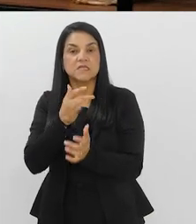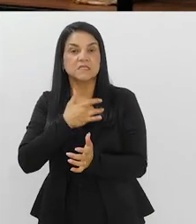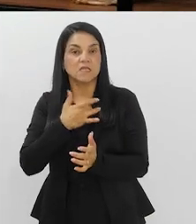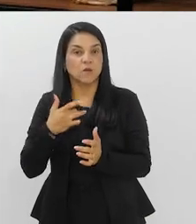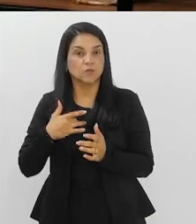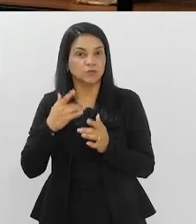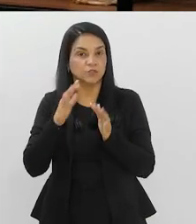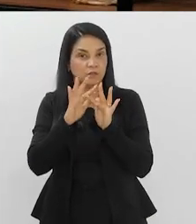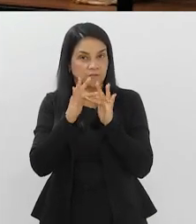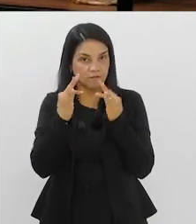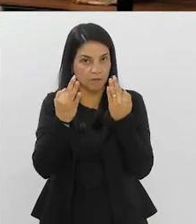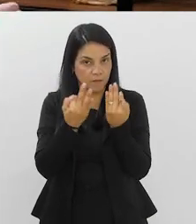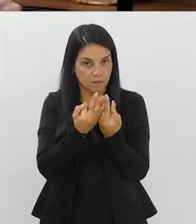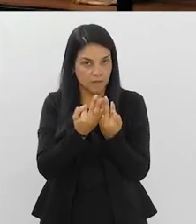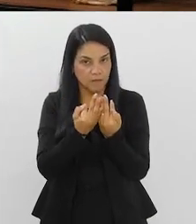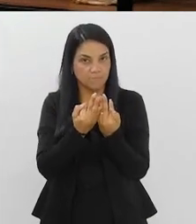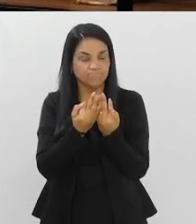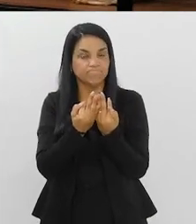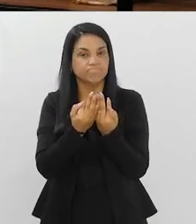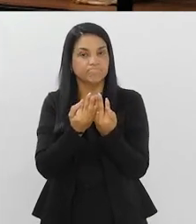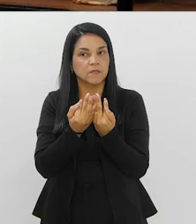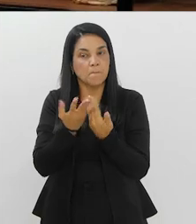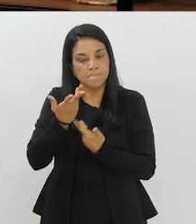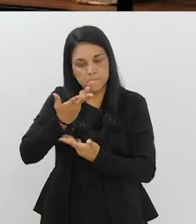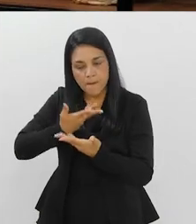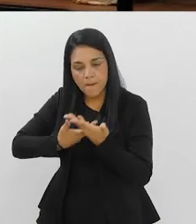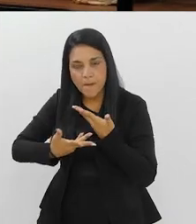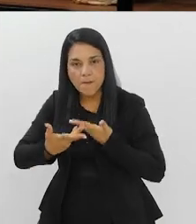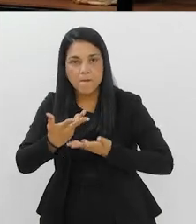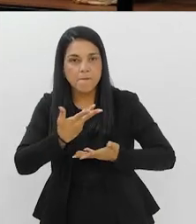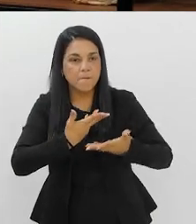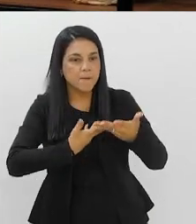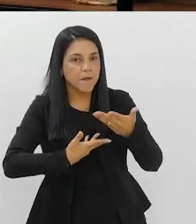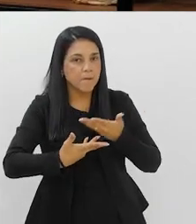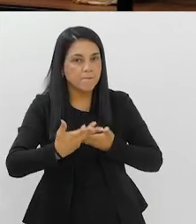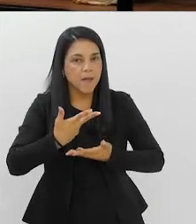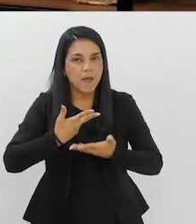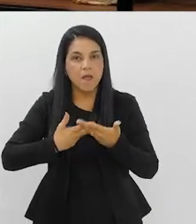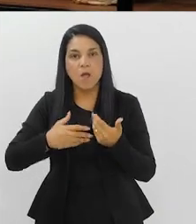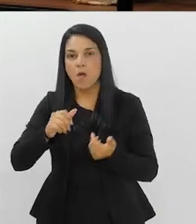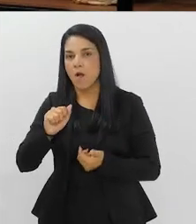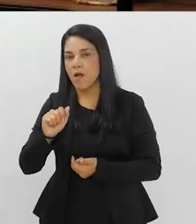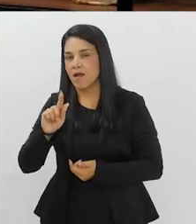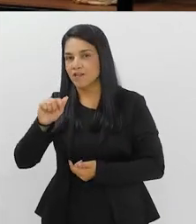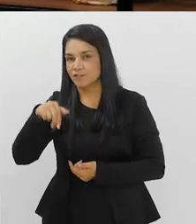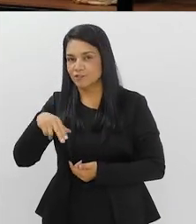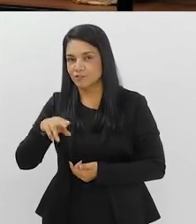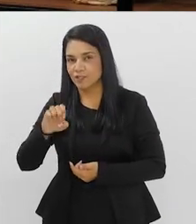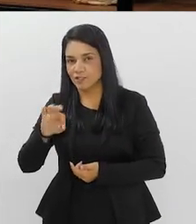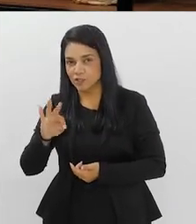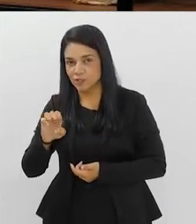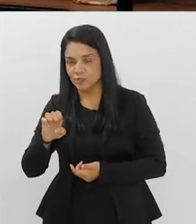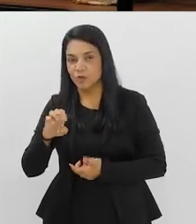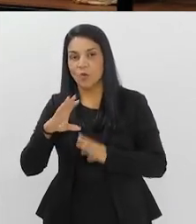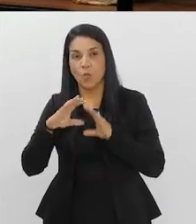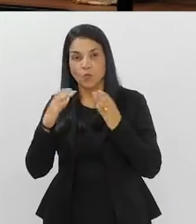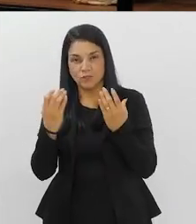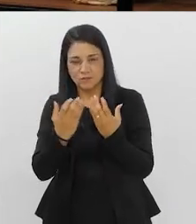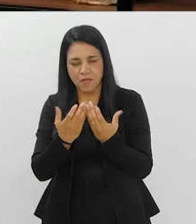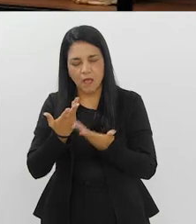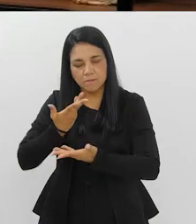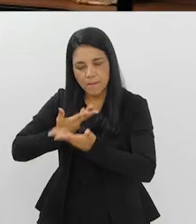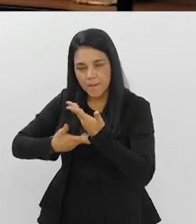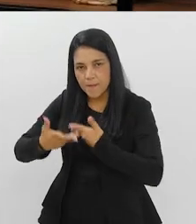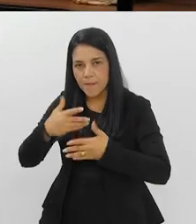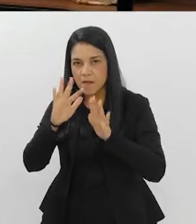saúde da família, que elas já começam a criar aquele vínculo. A equipe da saúde da família, os agentes comunitários, então eles já têm aquele vínculo ali com